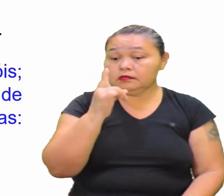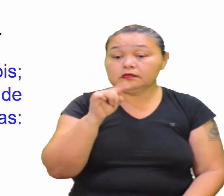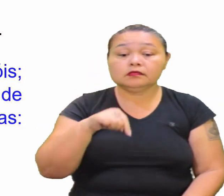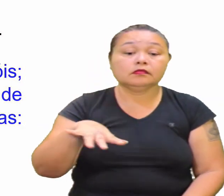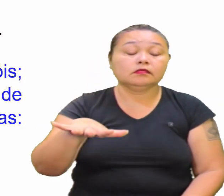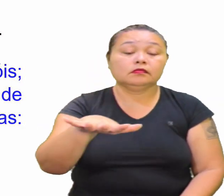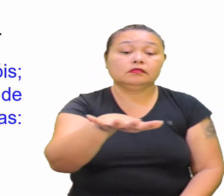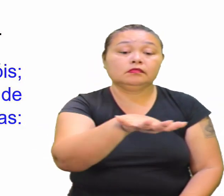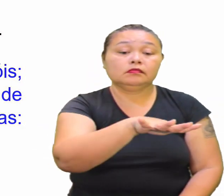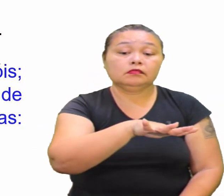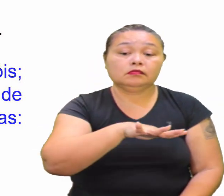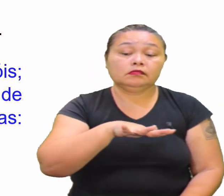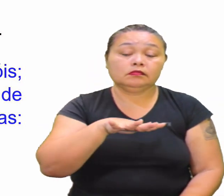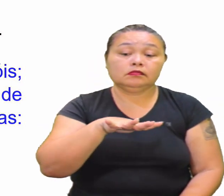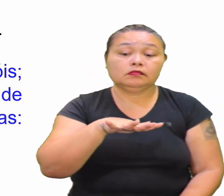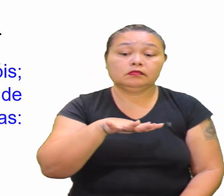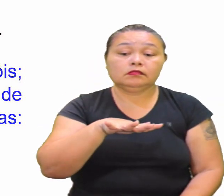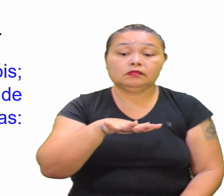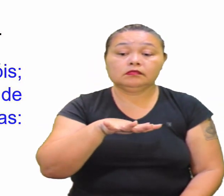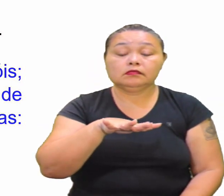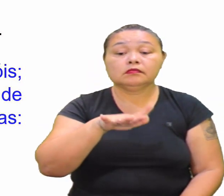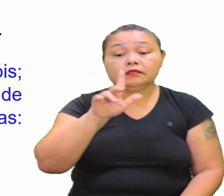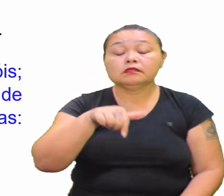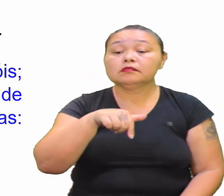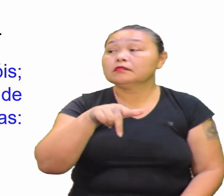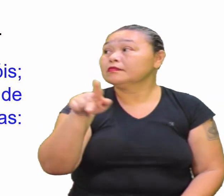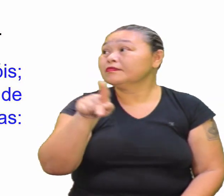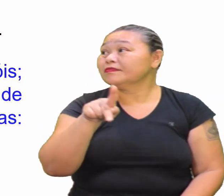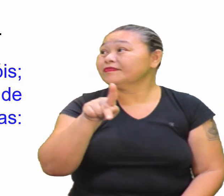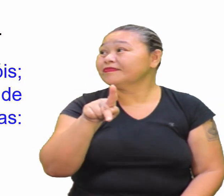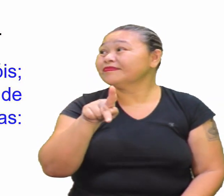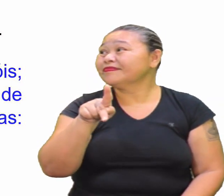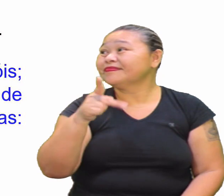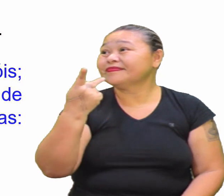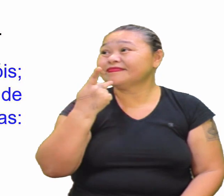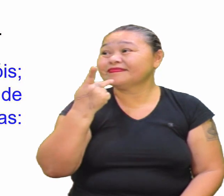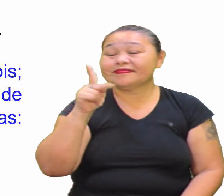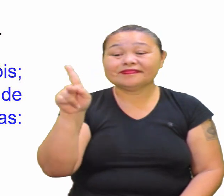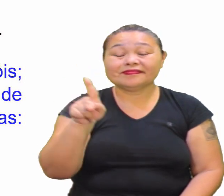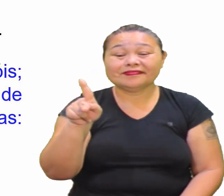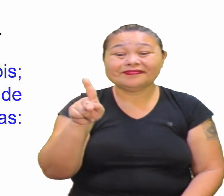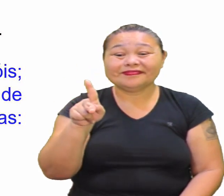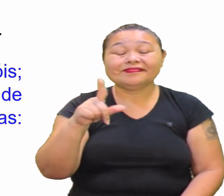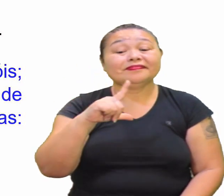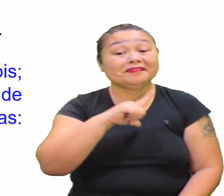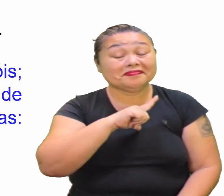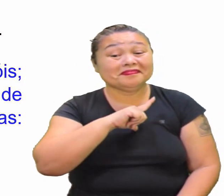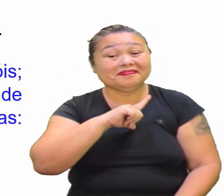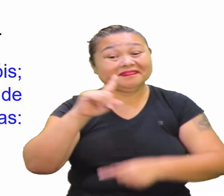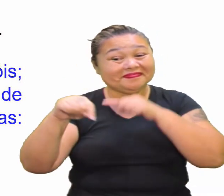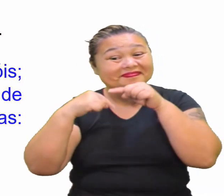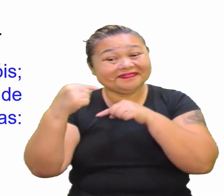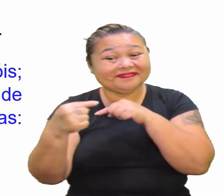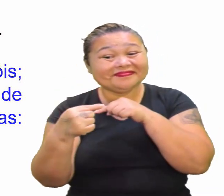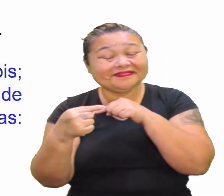situação É Como a professora Já estivesse aqui Já fala Tem que passar Tem que Em algumas